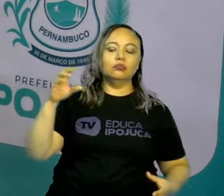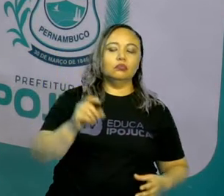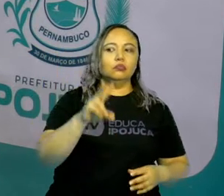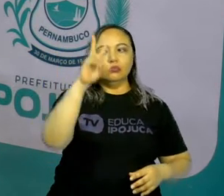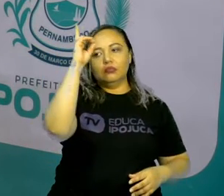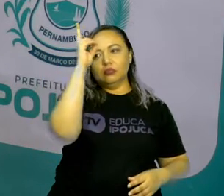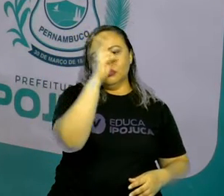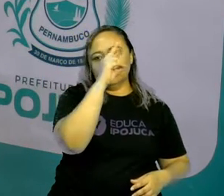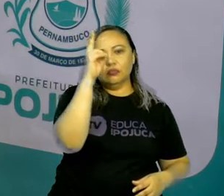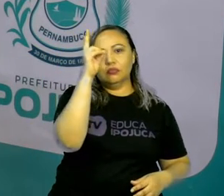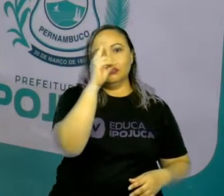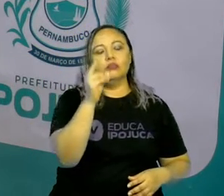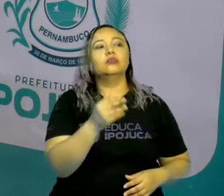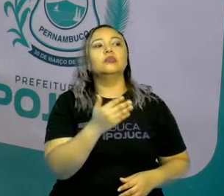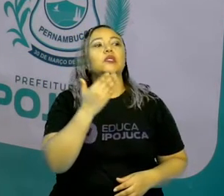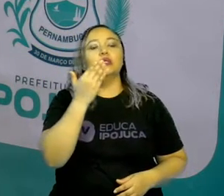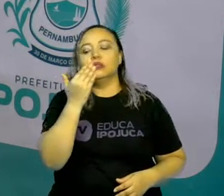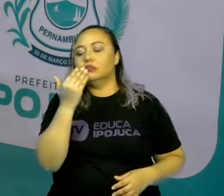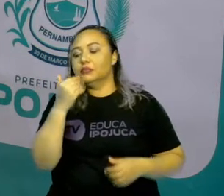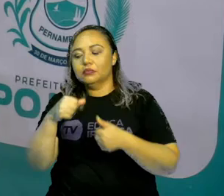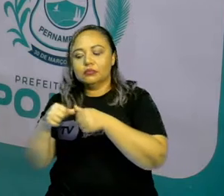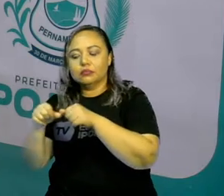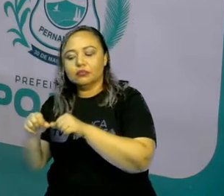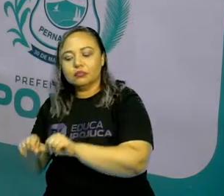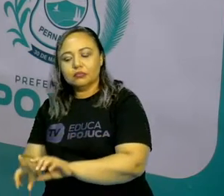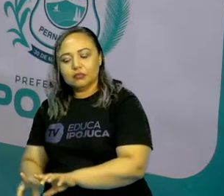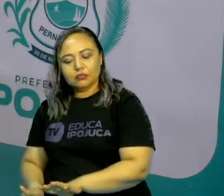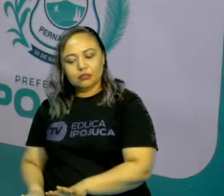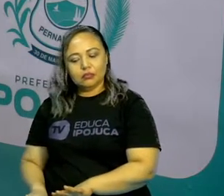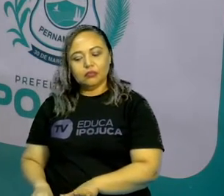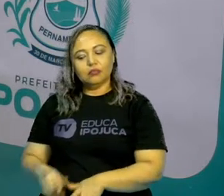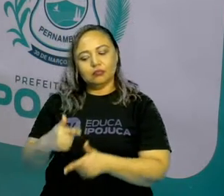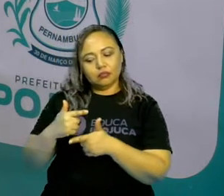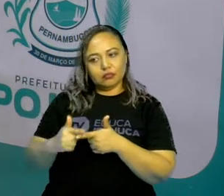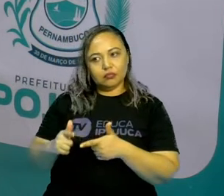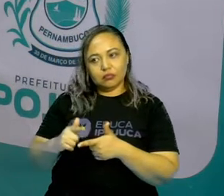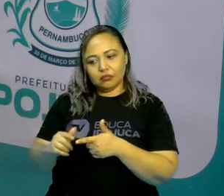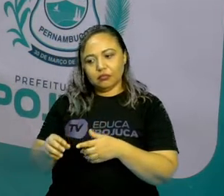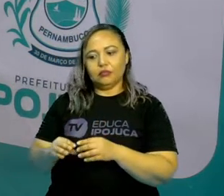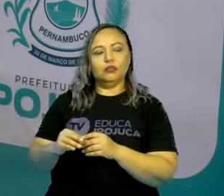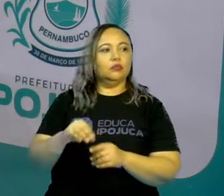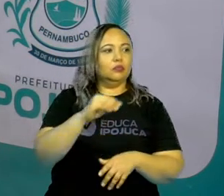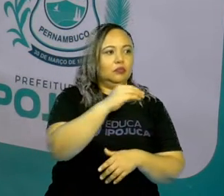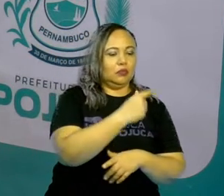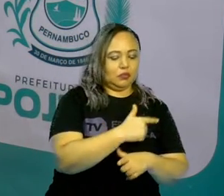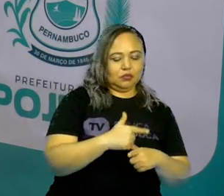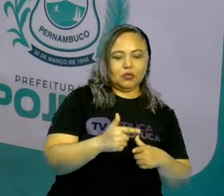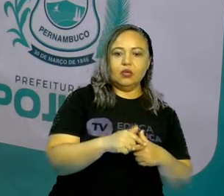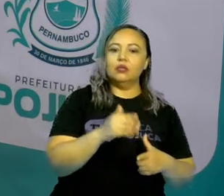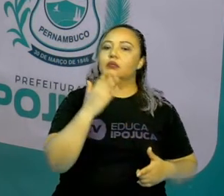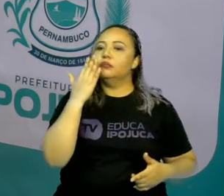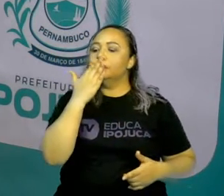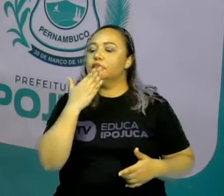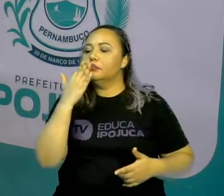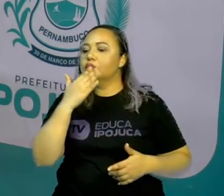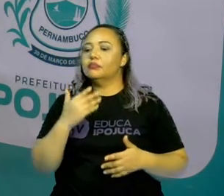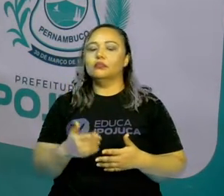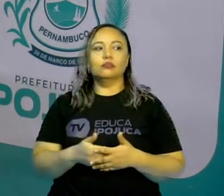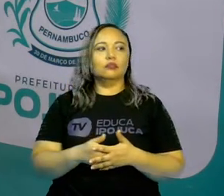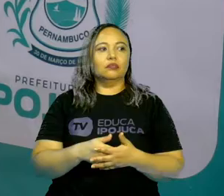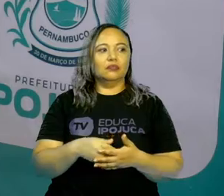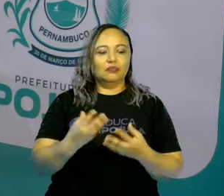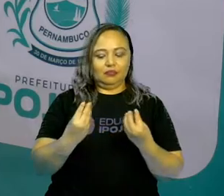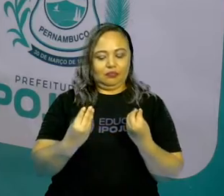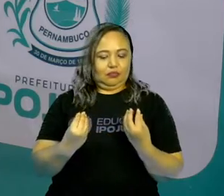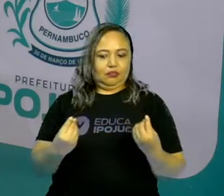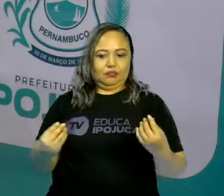também a comida que foi deixada lá em cima da mesa, o açúcar, às vezes muita